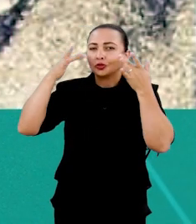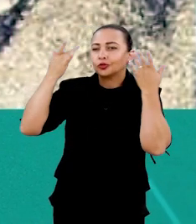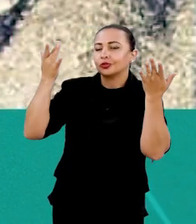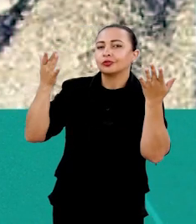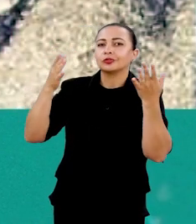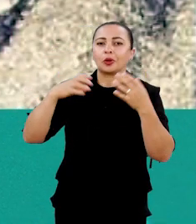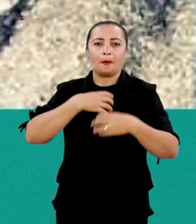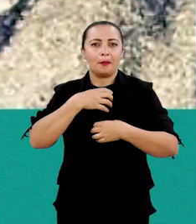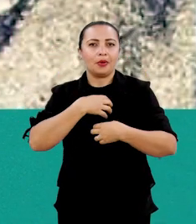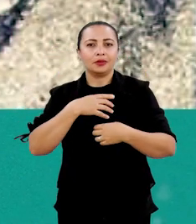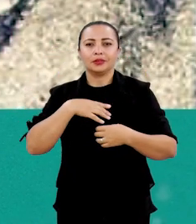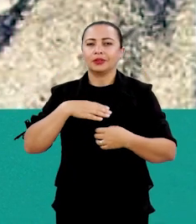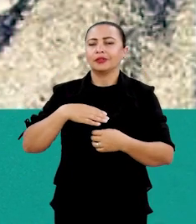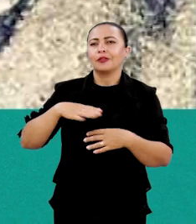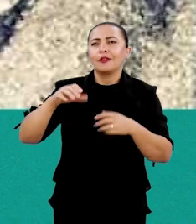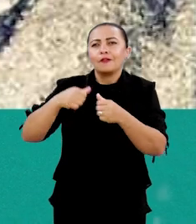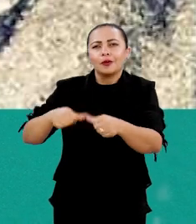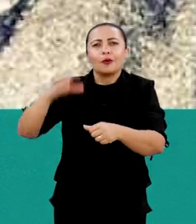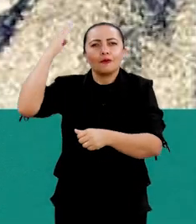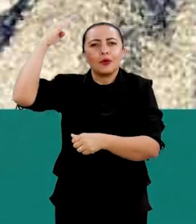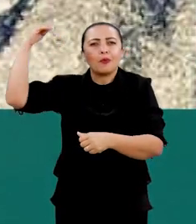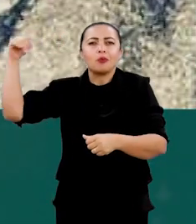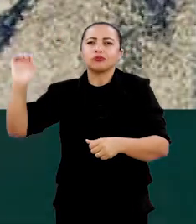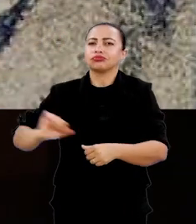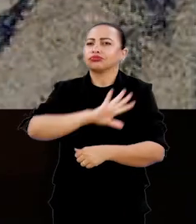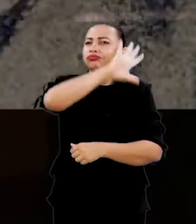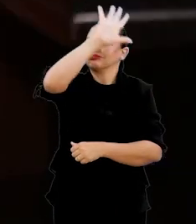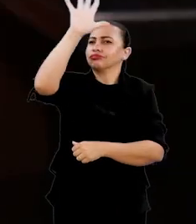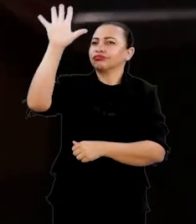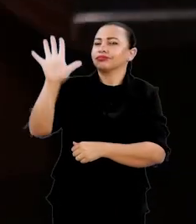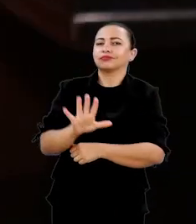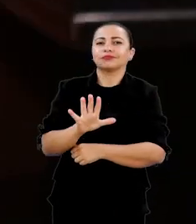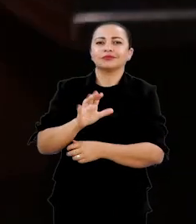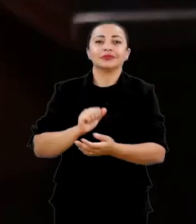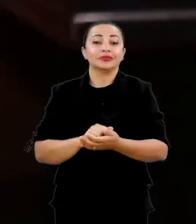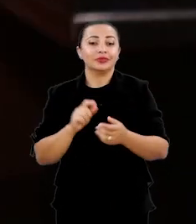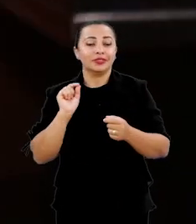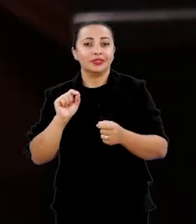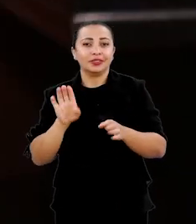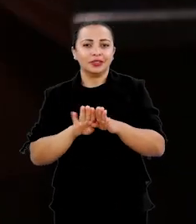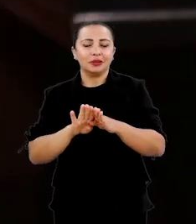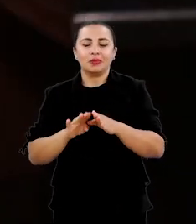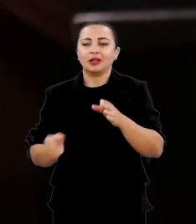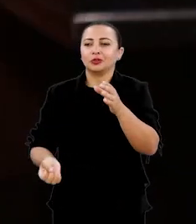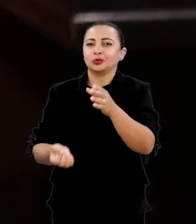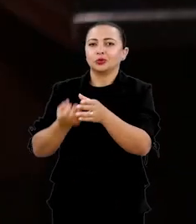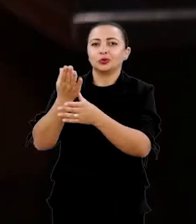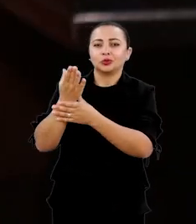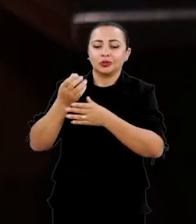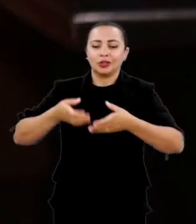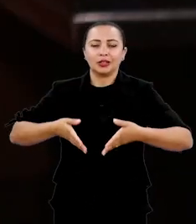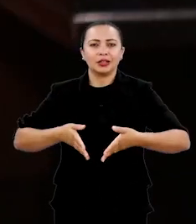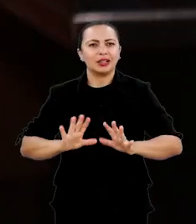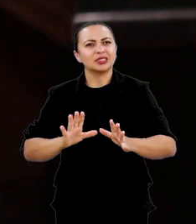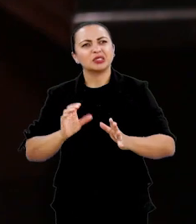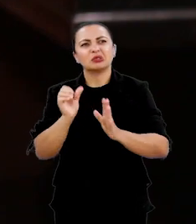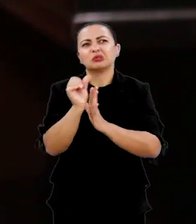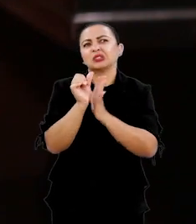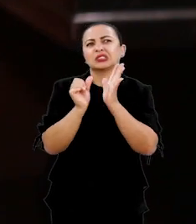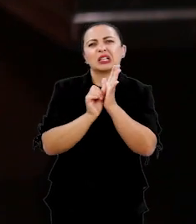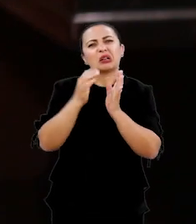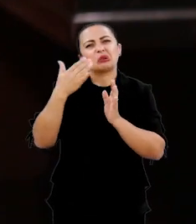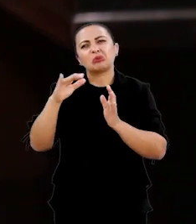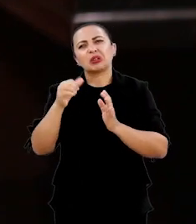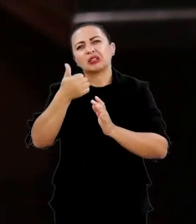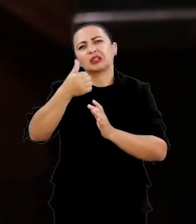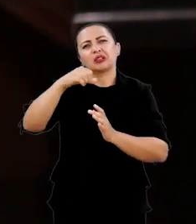sucesso, fez sucesso nacionalmente e que floresceu, nasceu na segunda